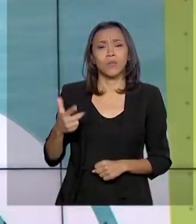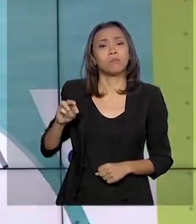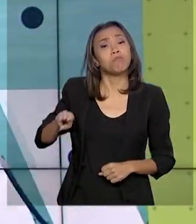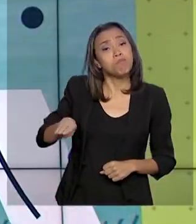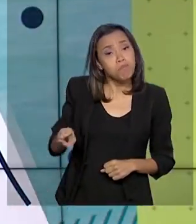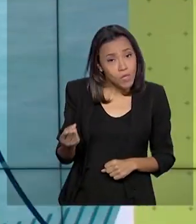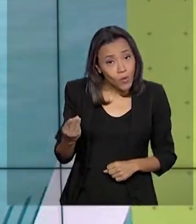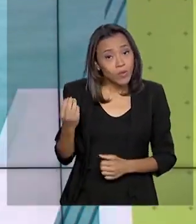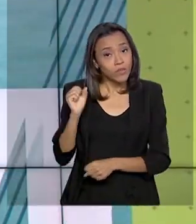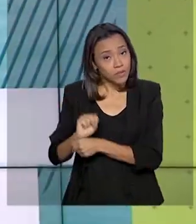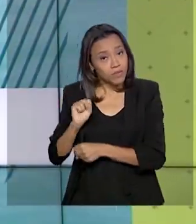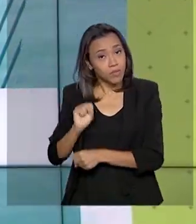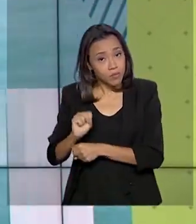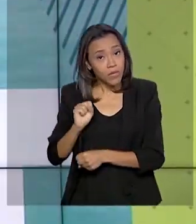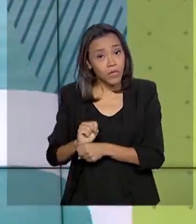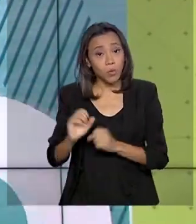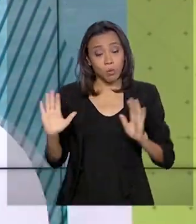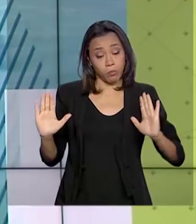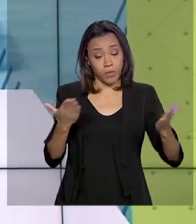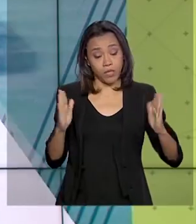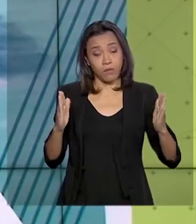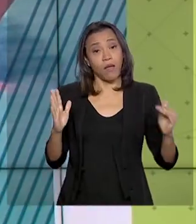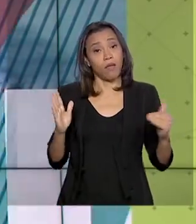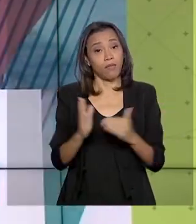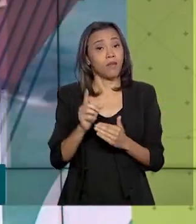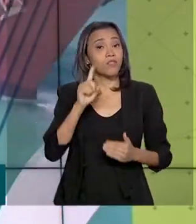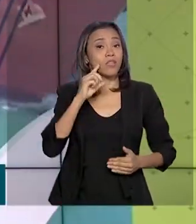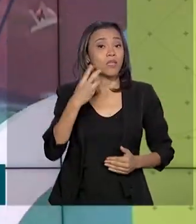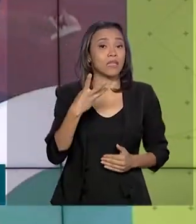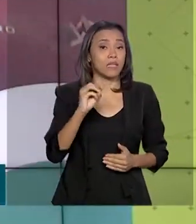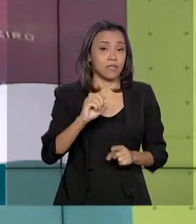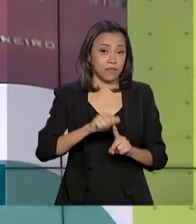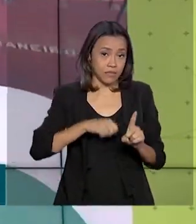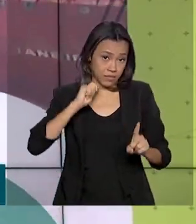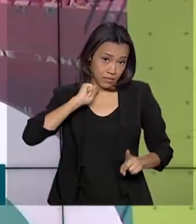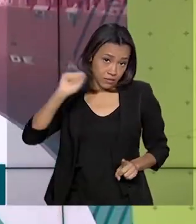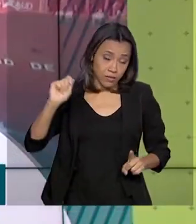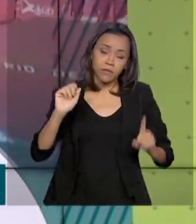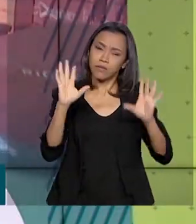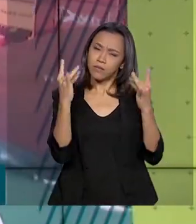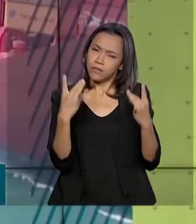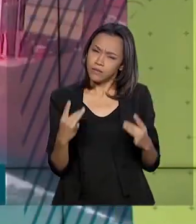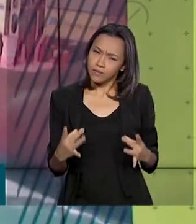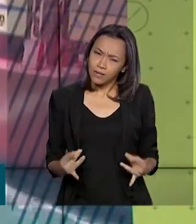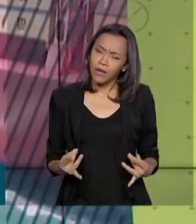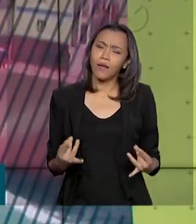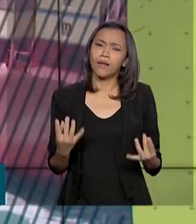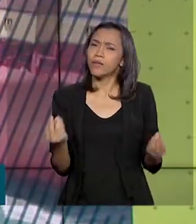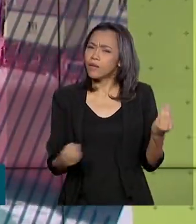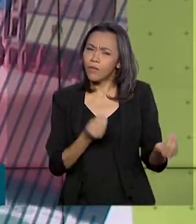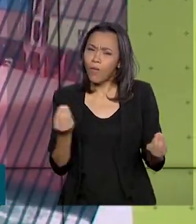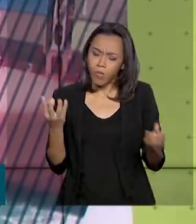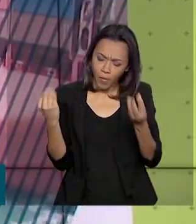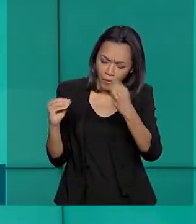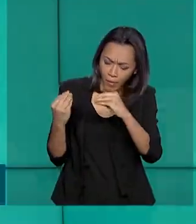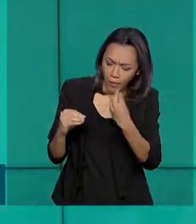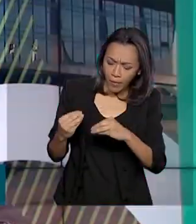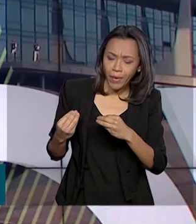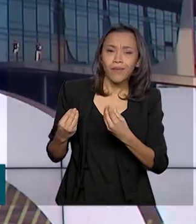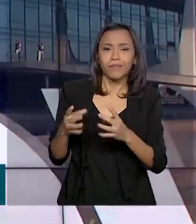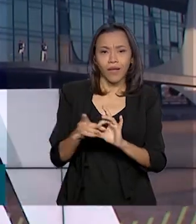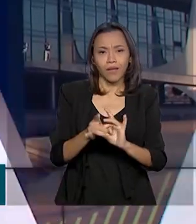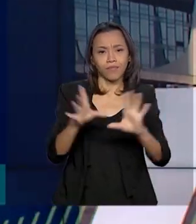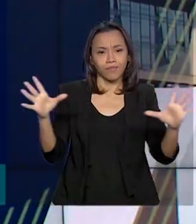ano. O prazo para enviar o documento é 30 de abril. Todos os detalhes e o programa para preencher a declaração estão